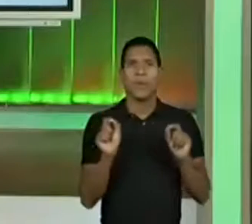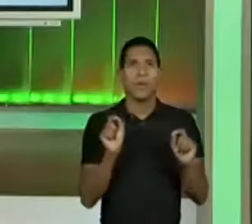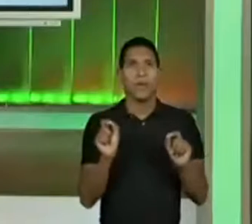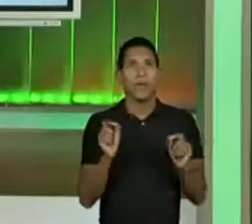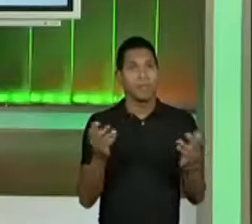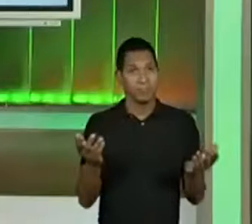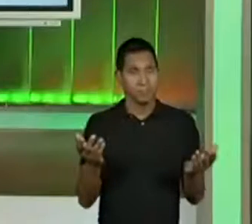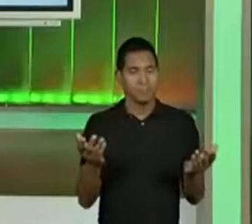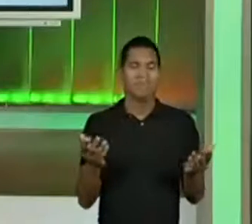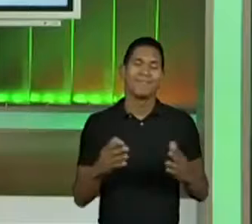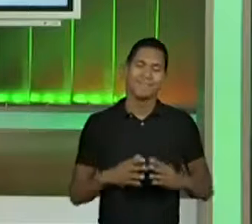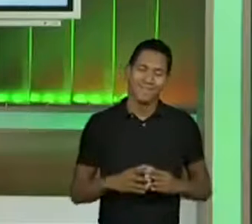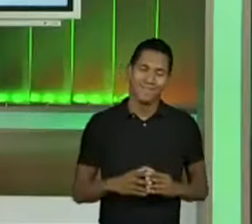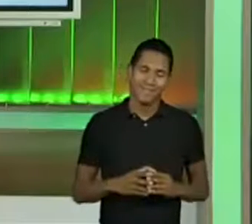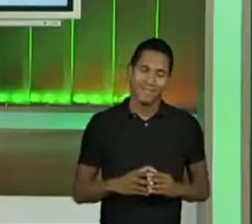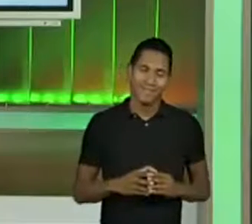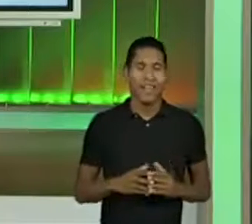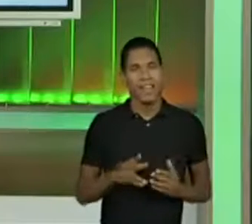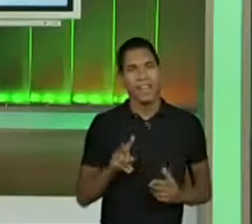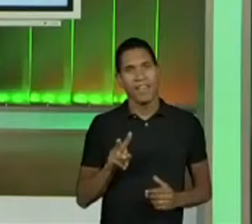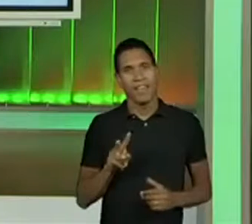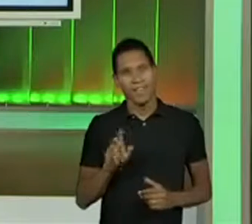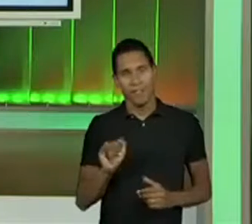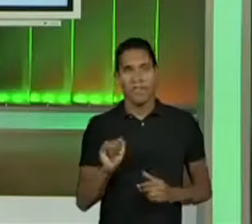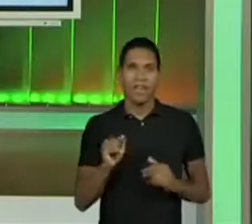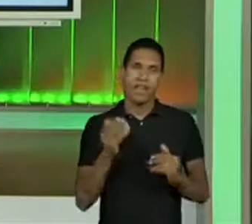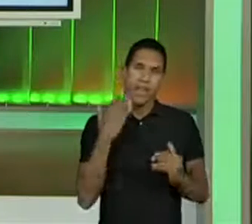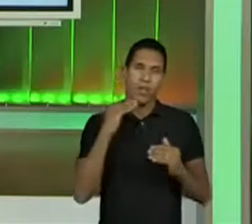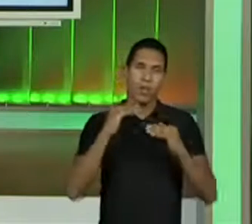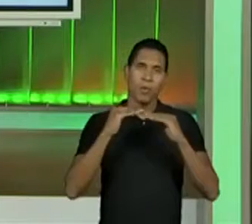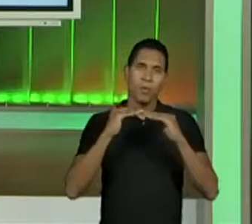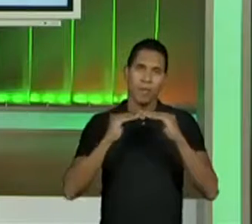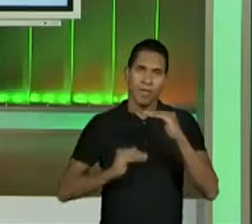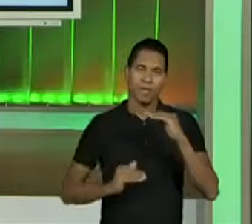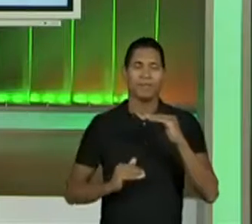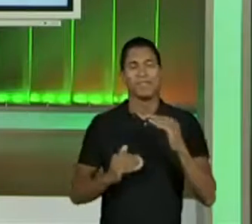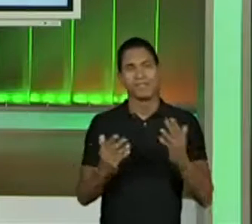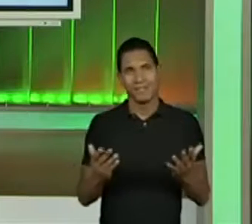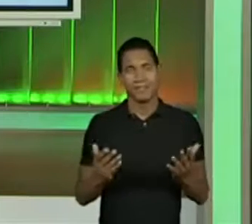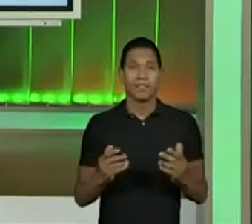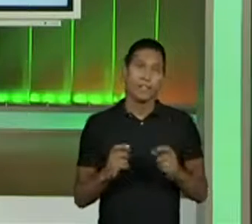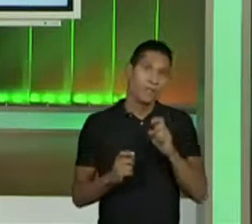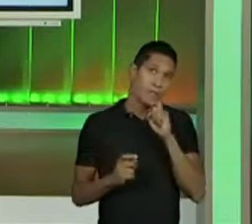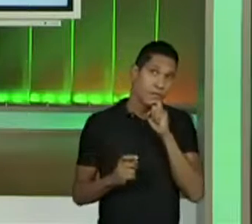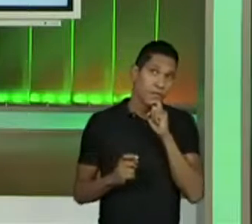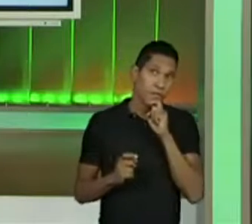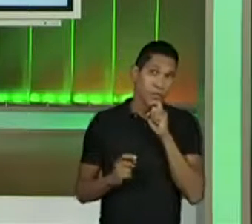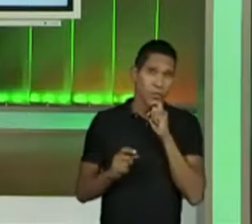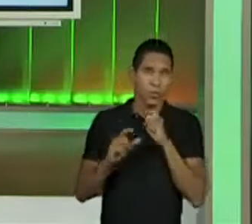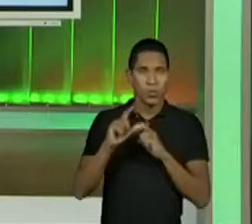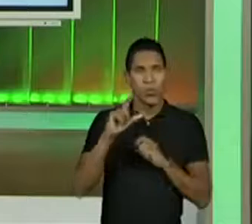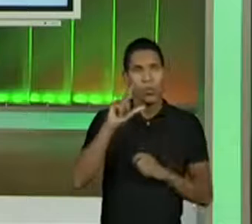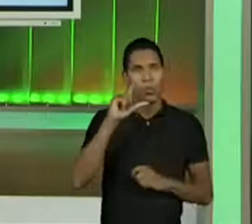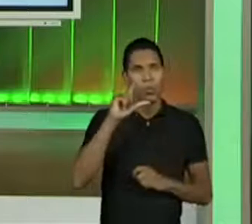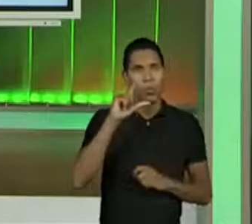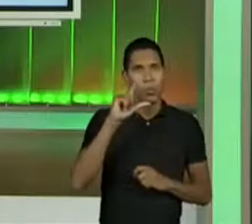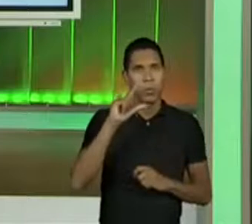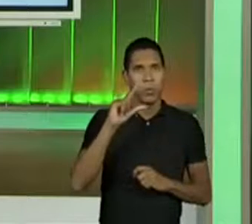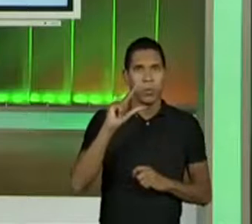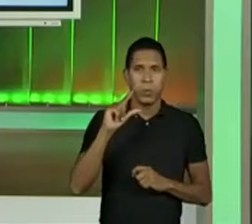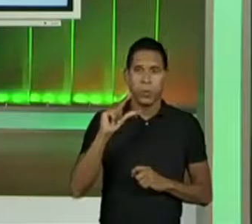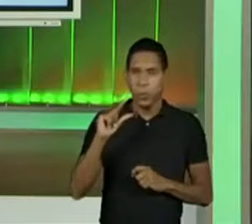Menos calor, não é? Estão apontando. E sim, sentimos, nesse caso, mais frio. Então, vamos